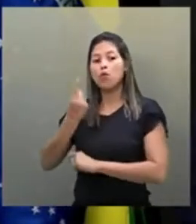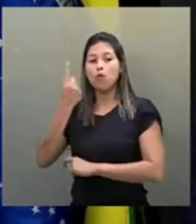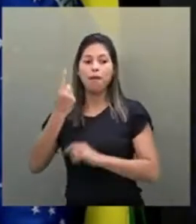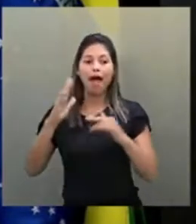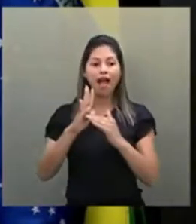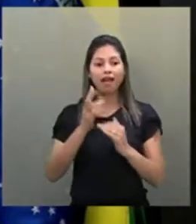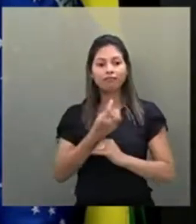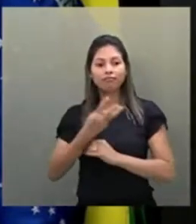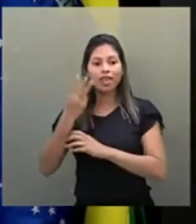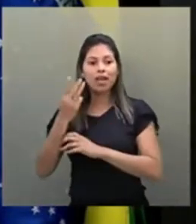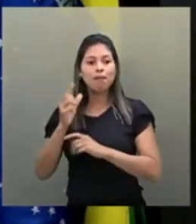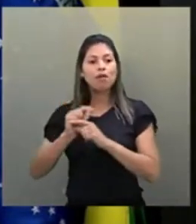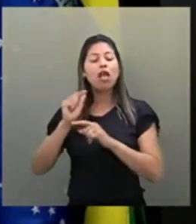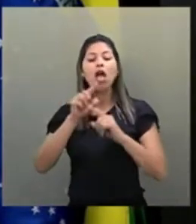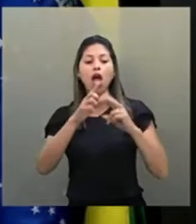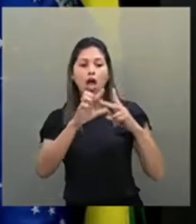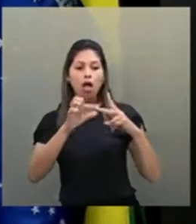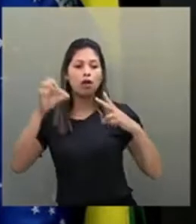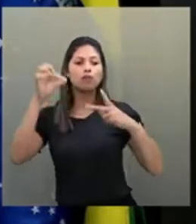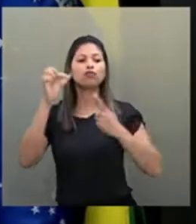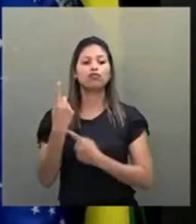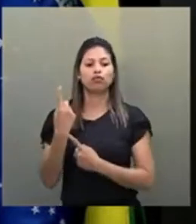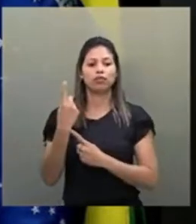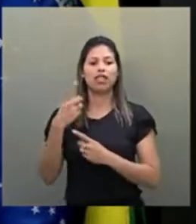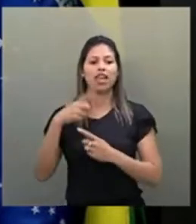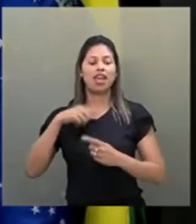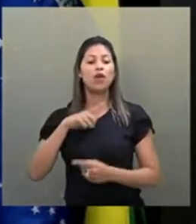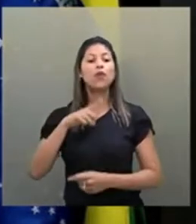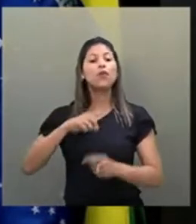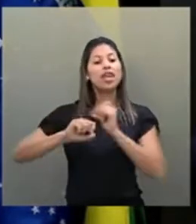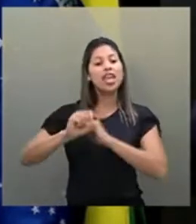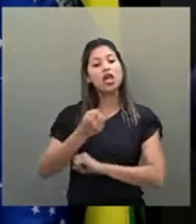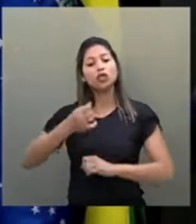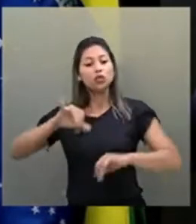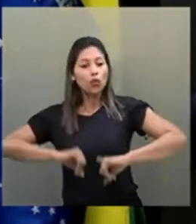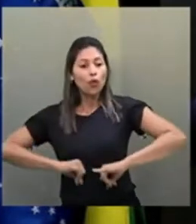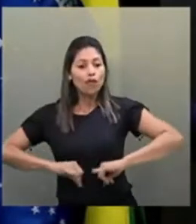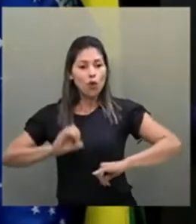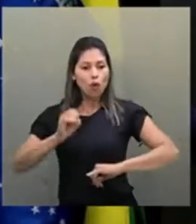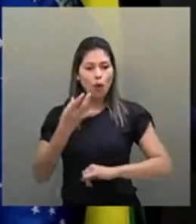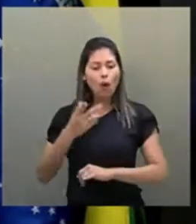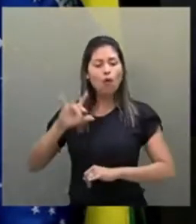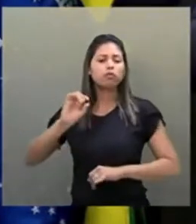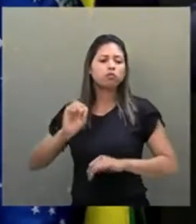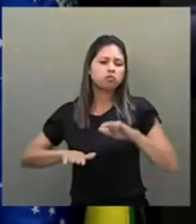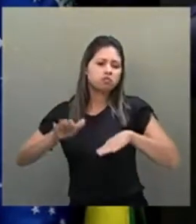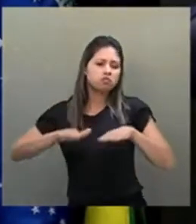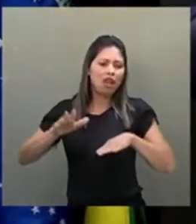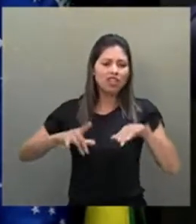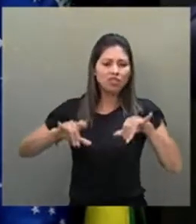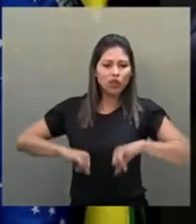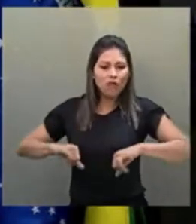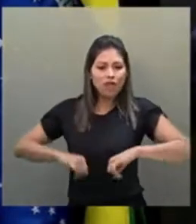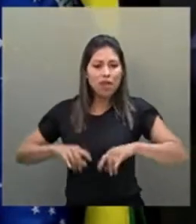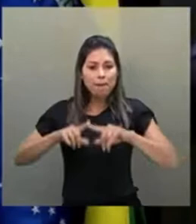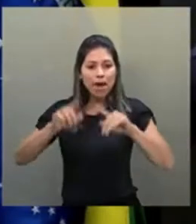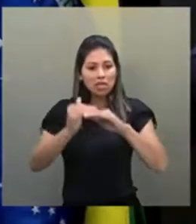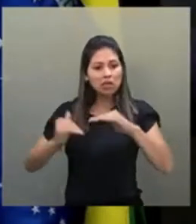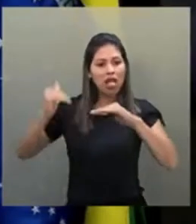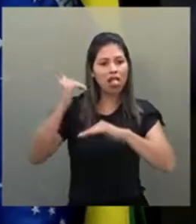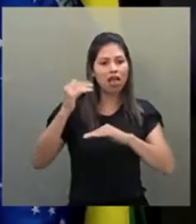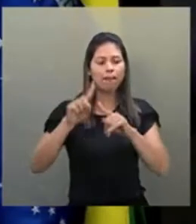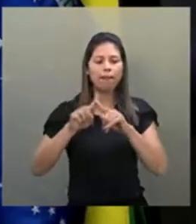nesse país sofreu, sofreu, sofrerá algum tipo de violência. Ela não escolhe classes, mas as mais favorecidas